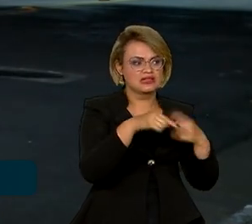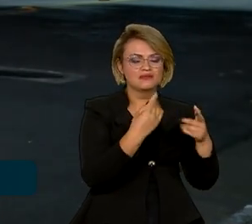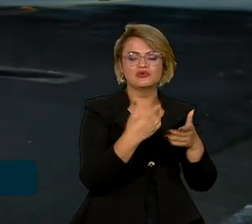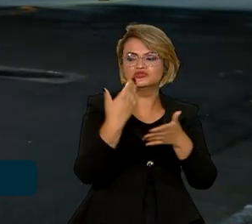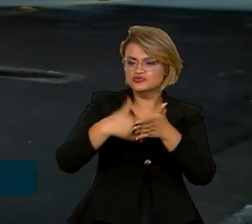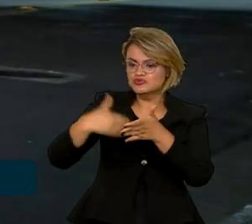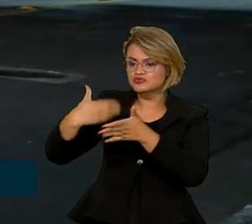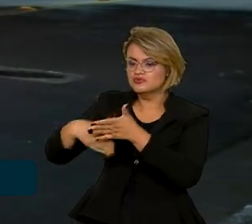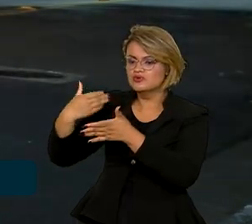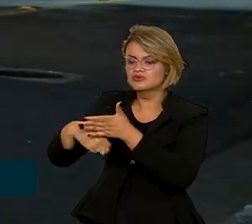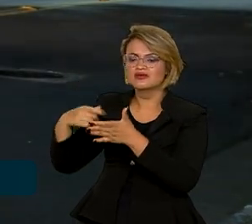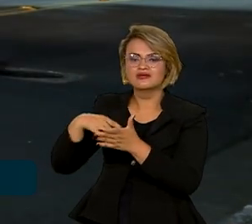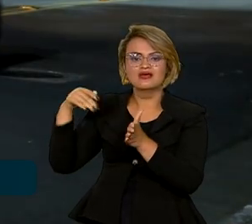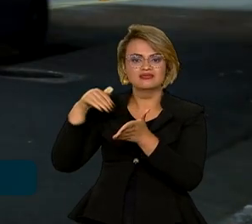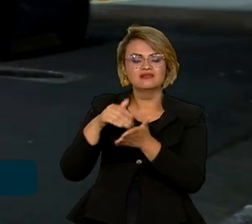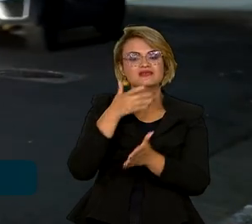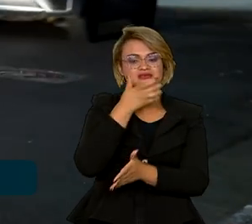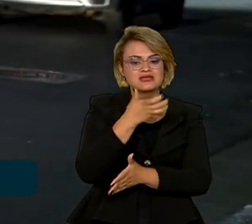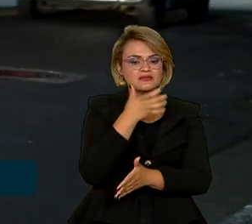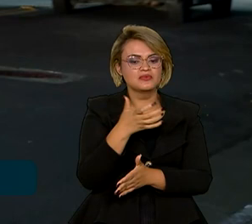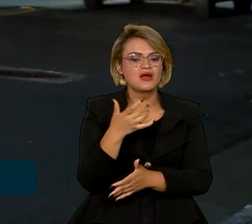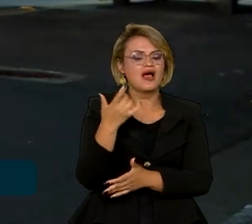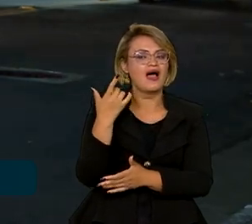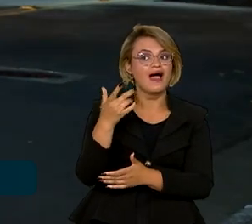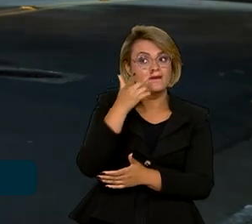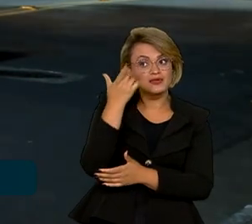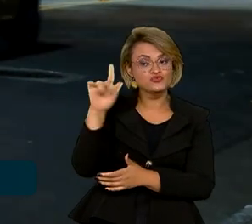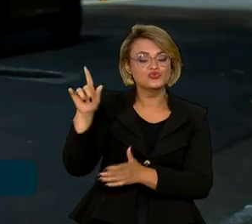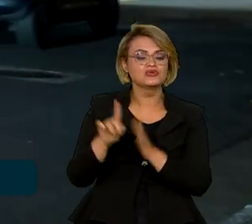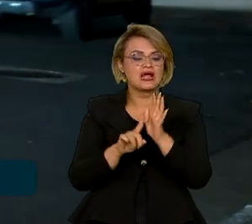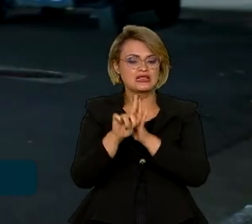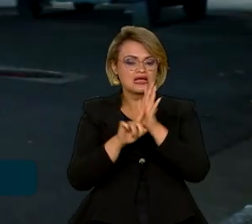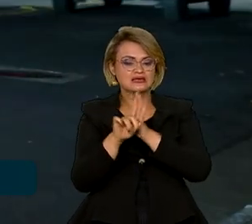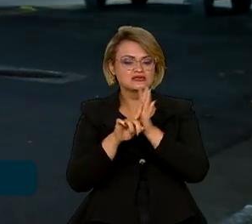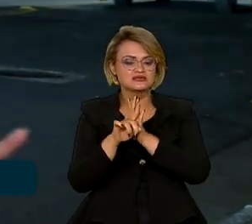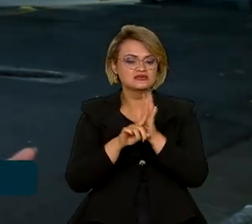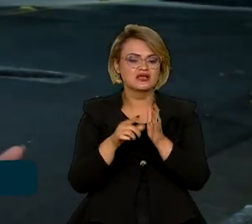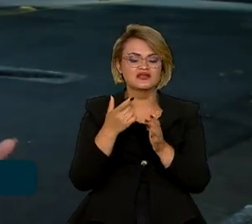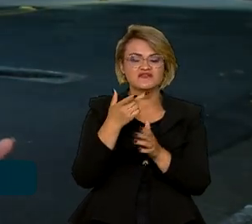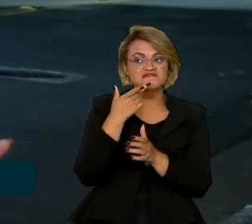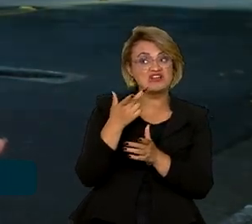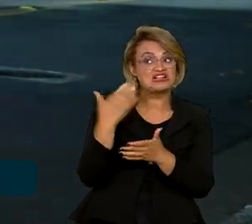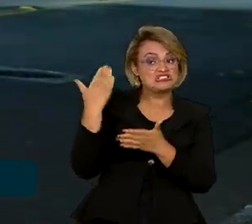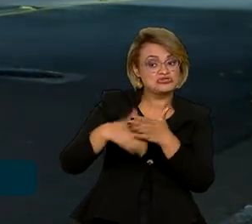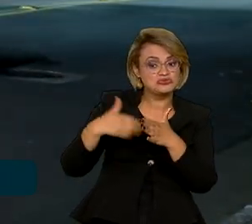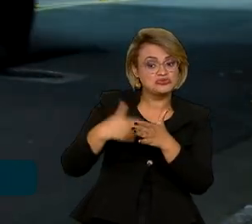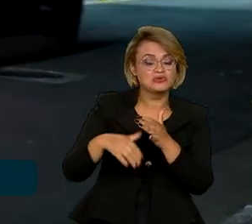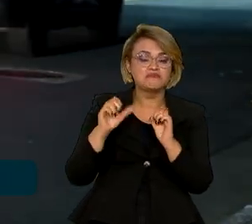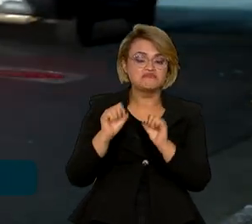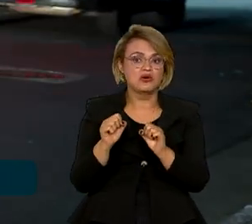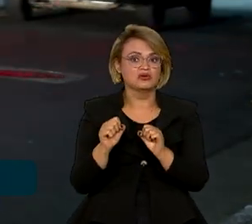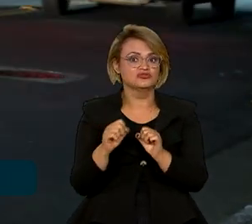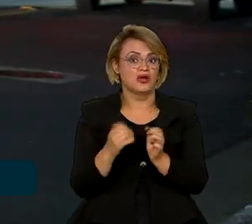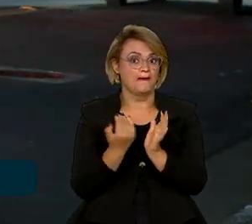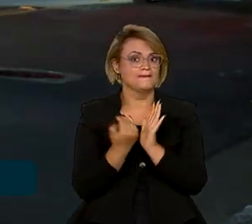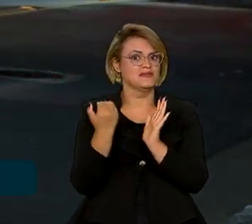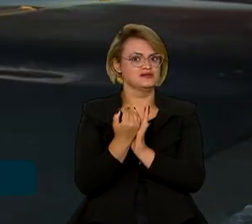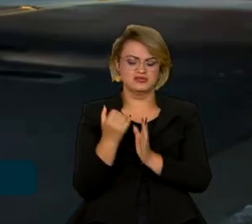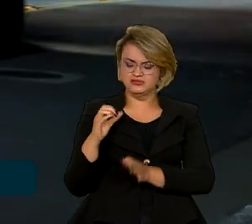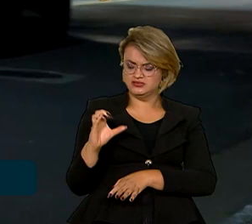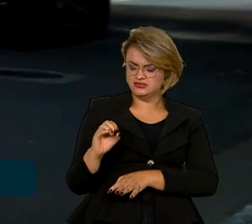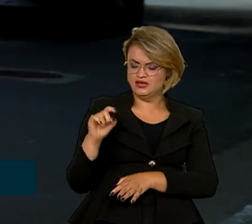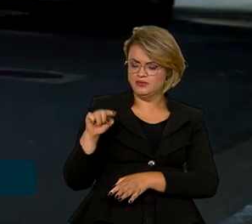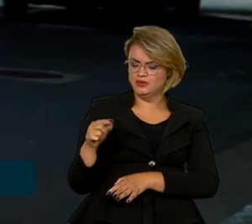até o final do ano. E aí, já tem analista, já tem economista sinalizando que esse corte poderia ser até mais ousado, 0